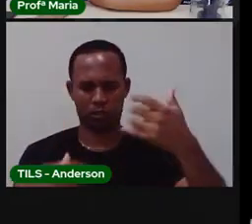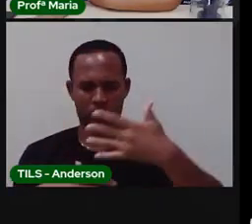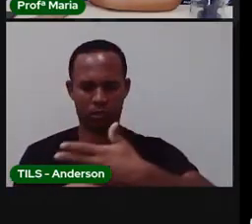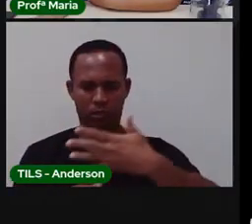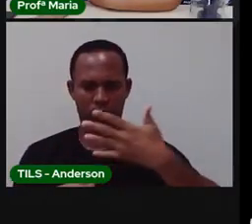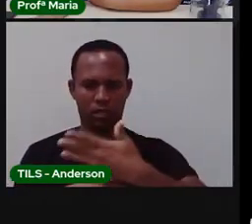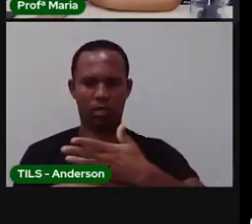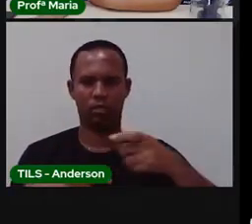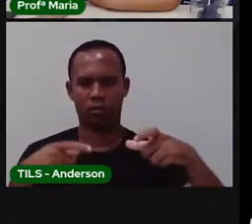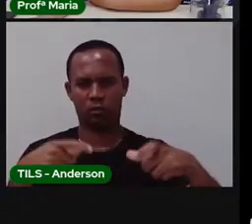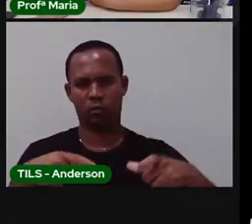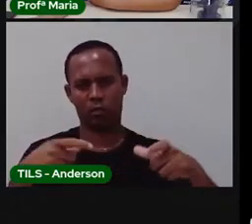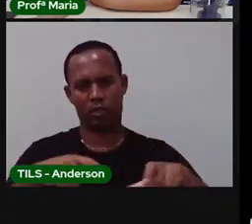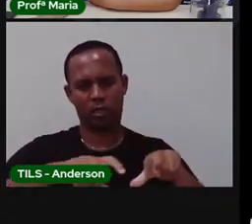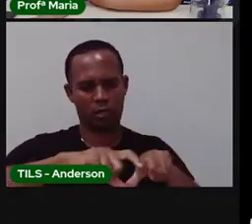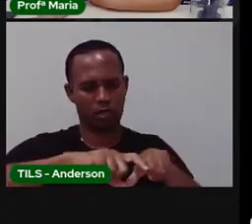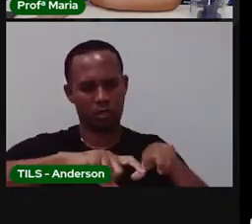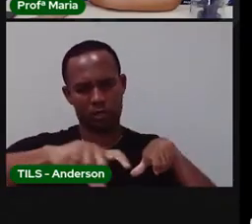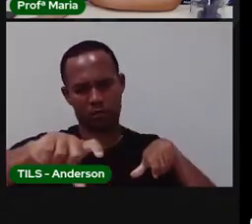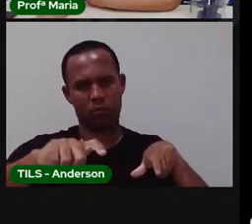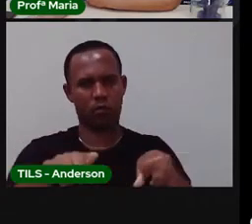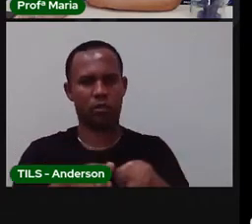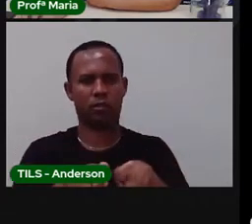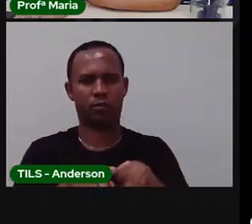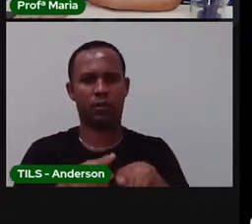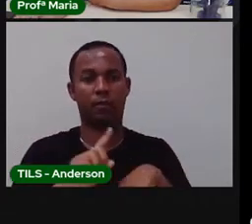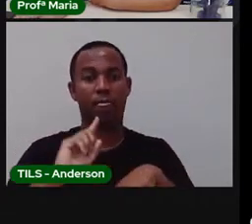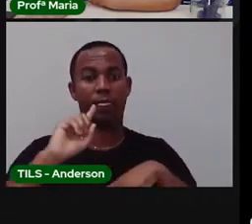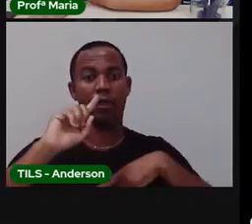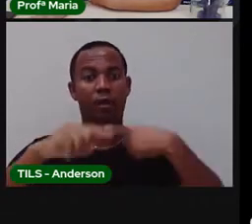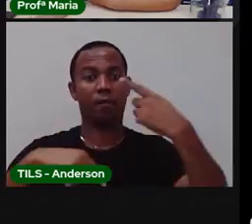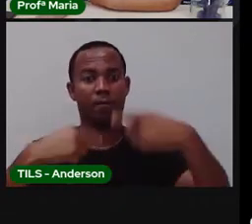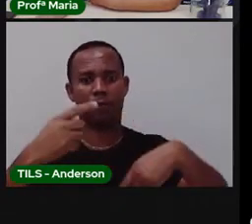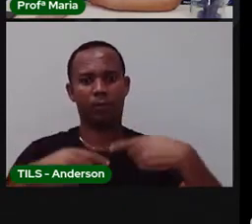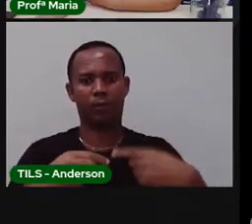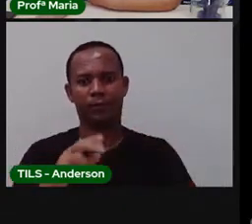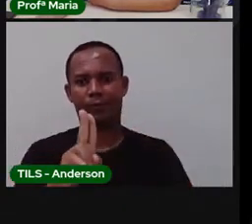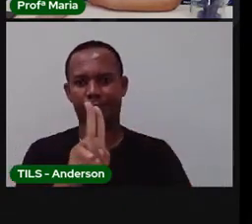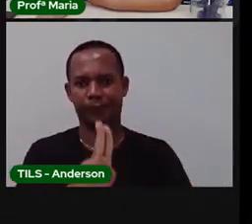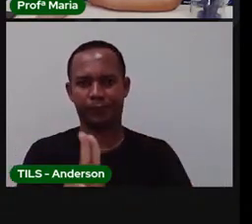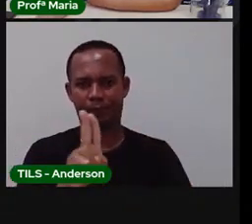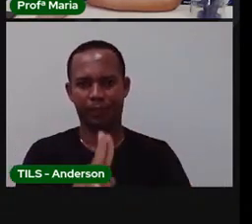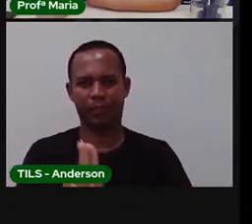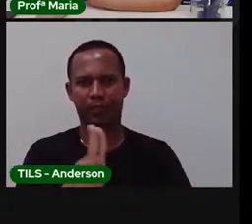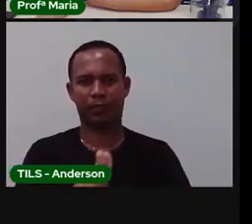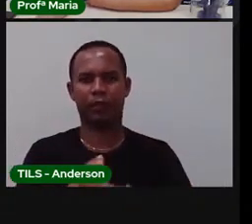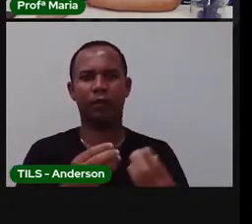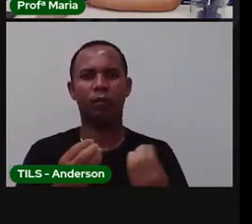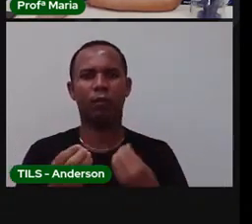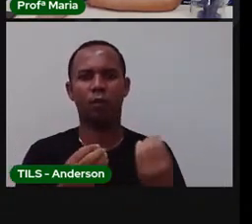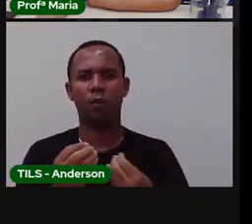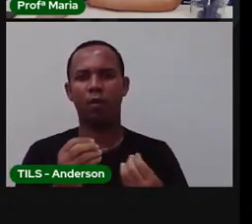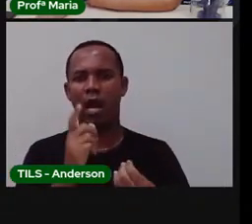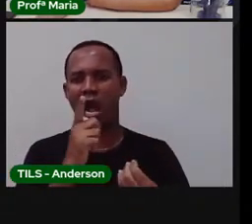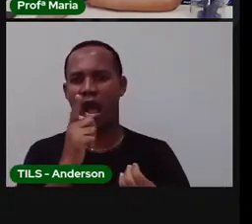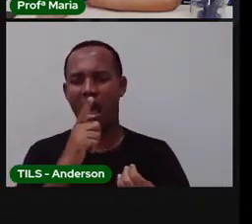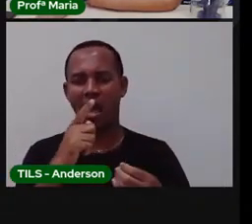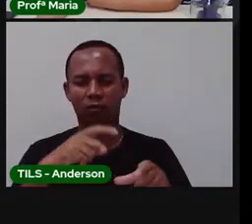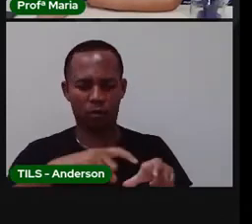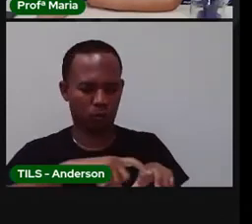subterrânea de canos bom depois de usada a água vai para o esgoto por meio de